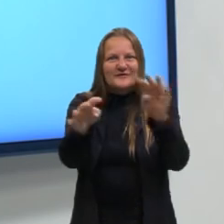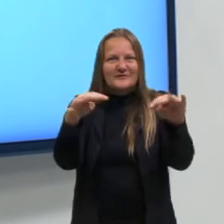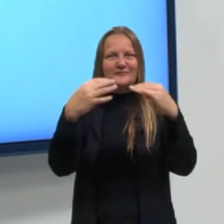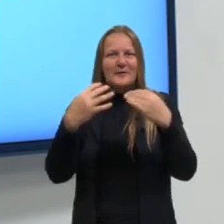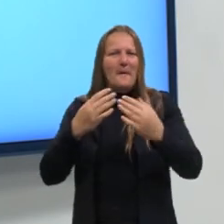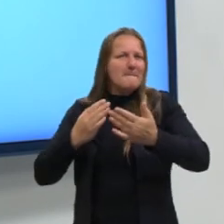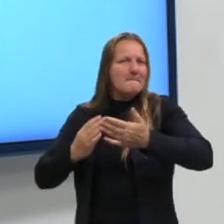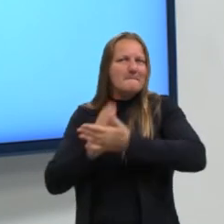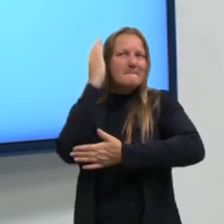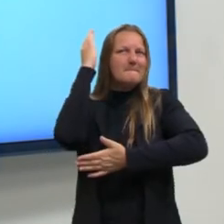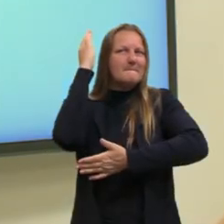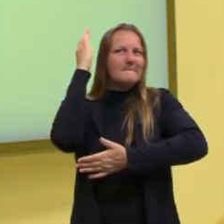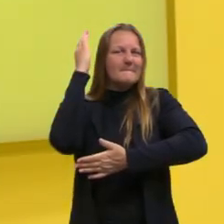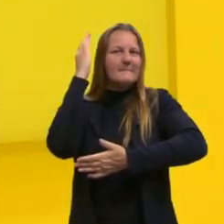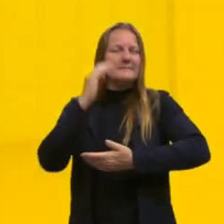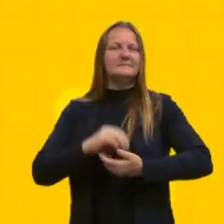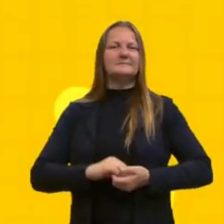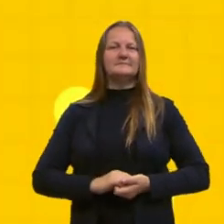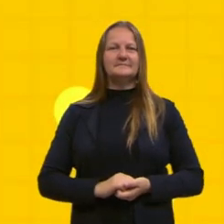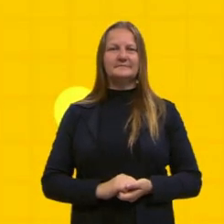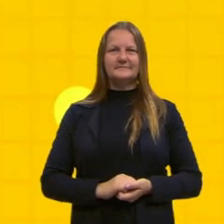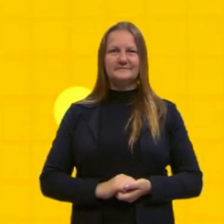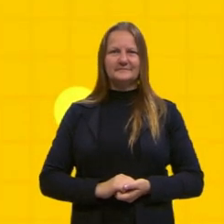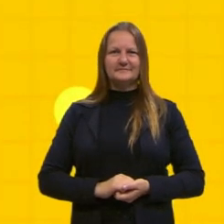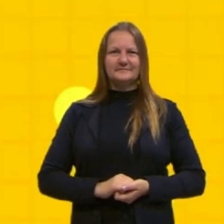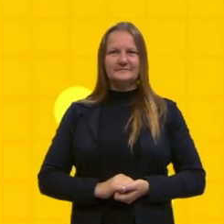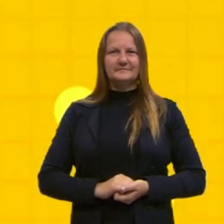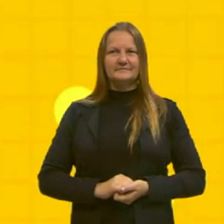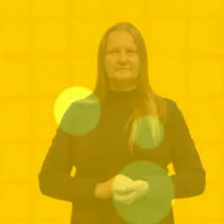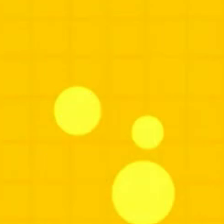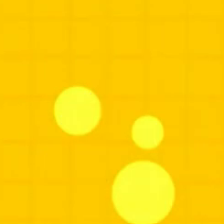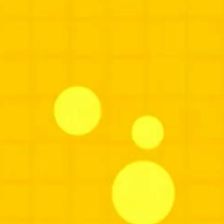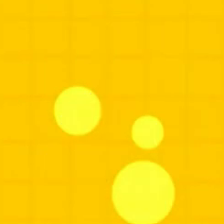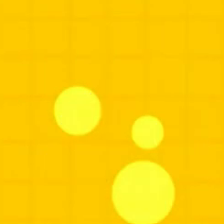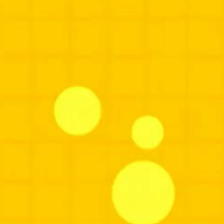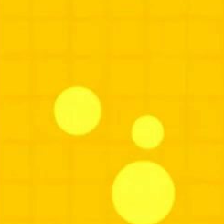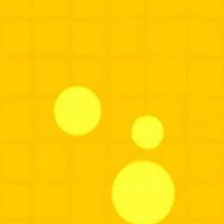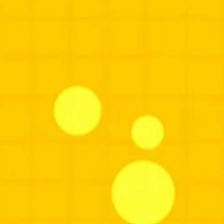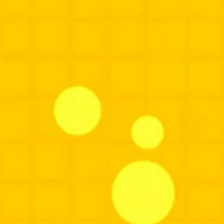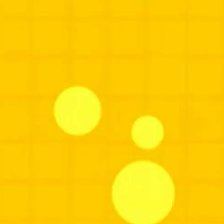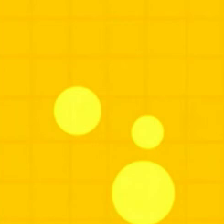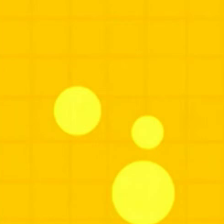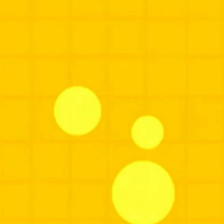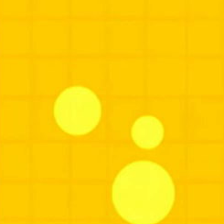partiu passar tchau tchau tchau tchau